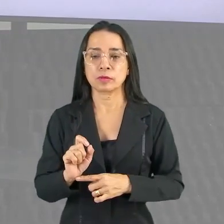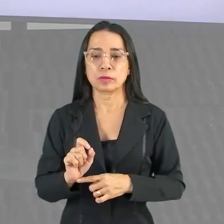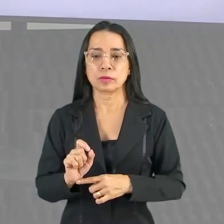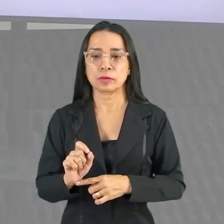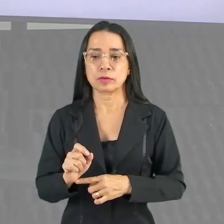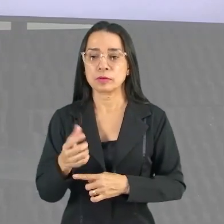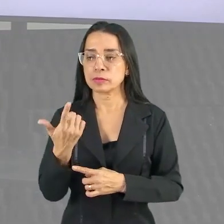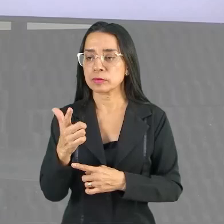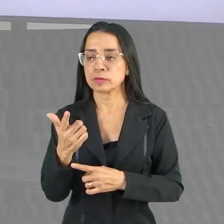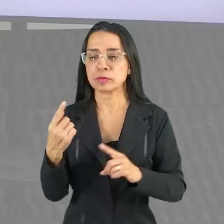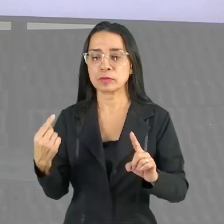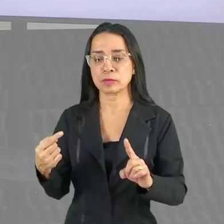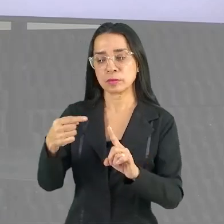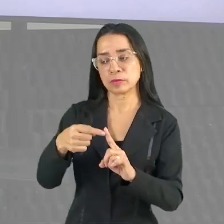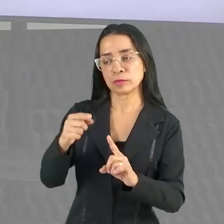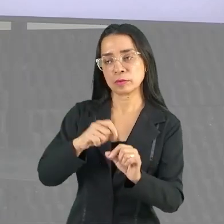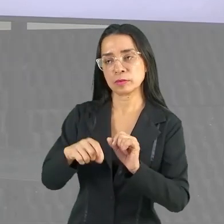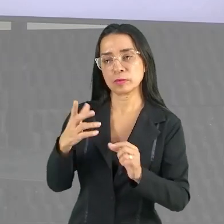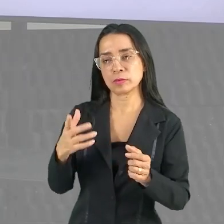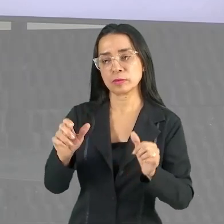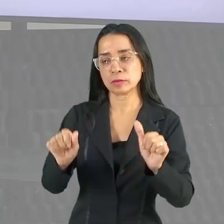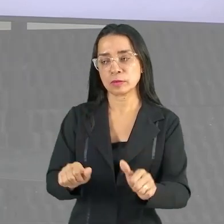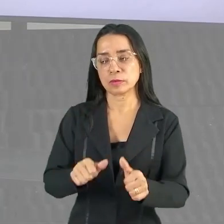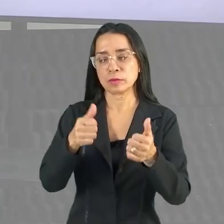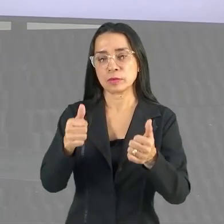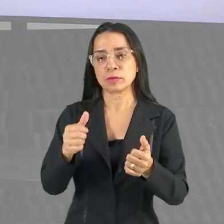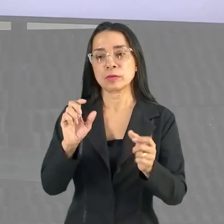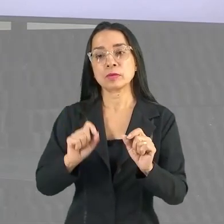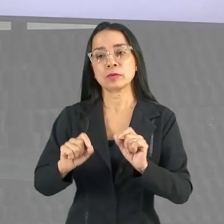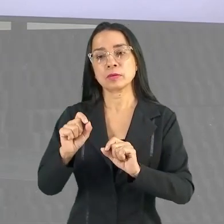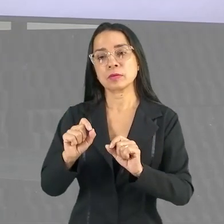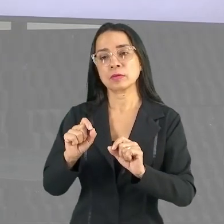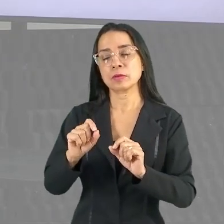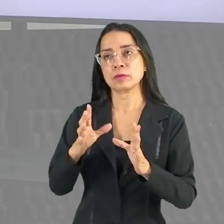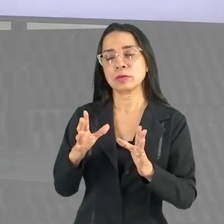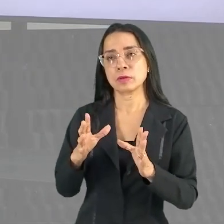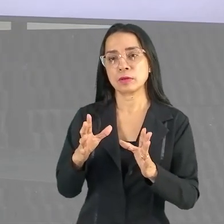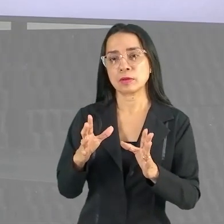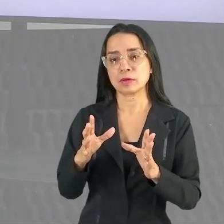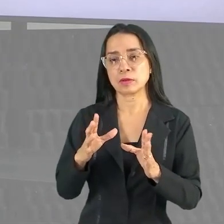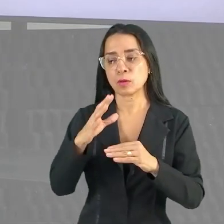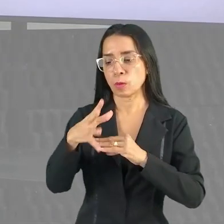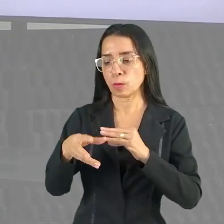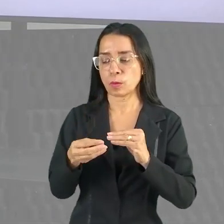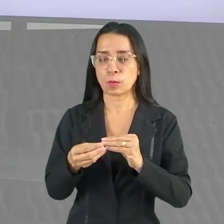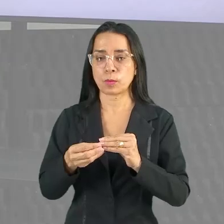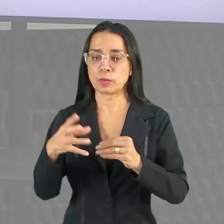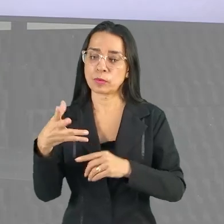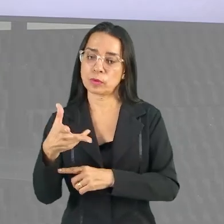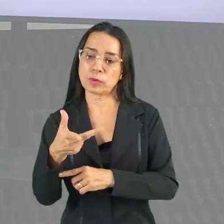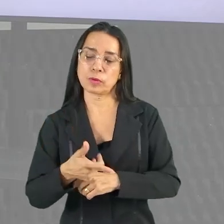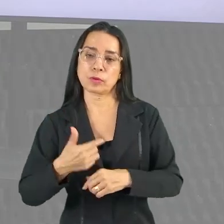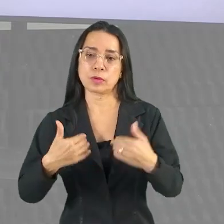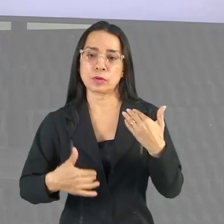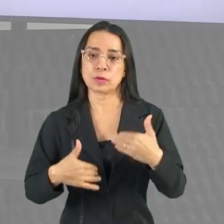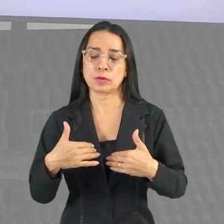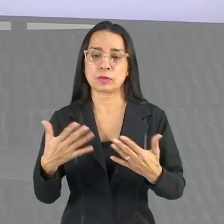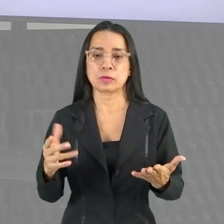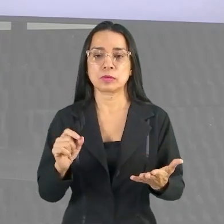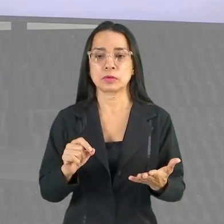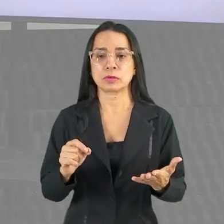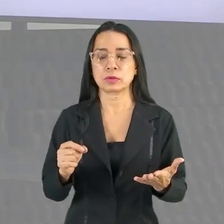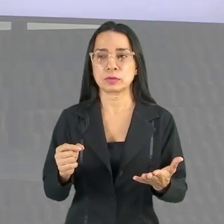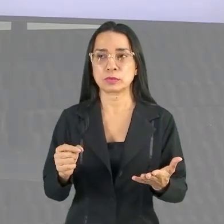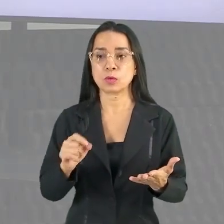Ela não tem um objetivo de melhorar algum componente da aptidão física, beleza? E quais